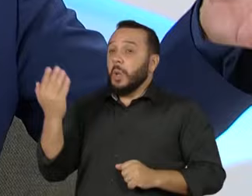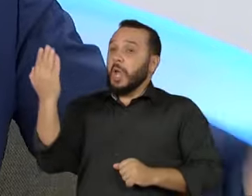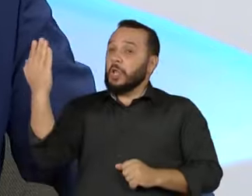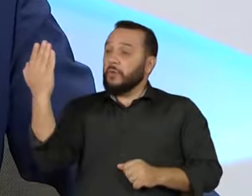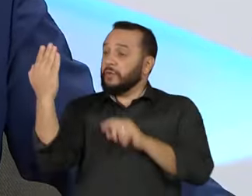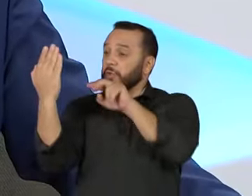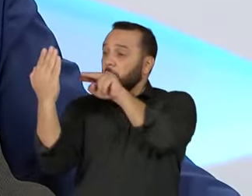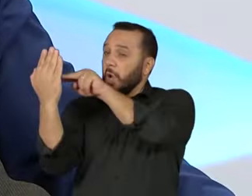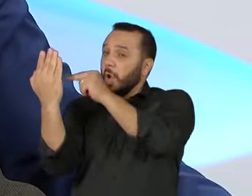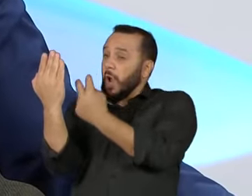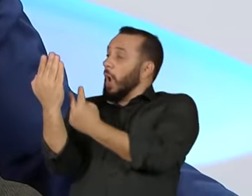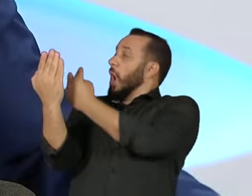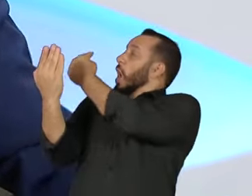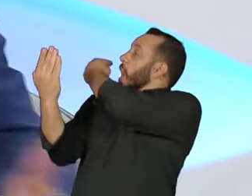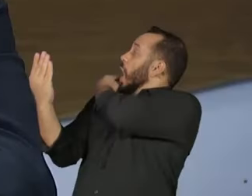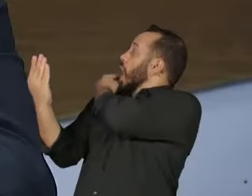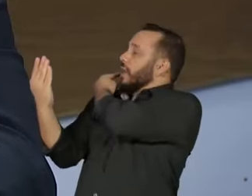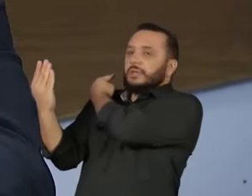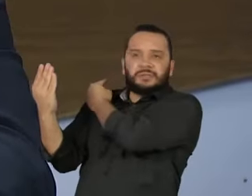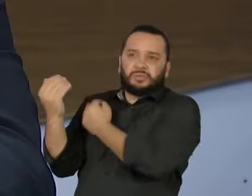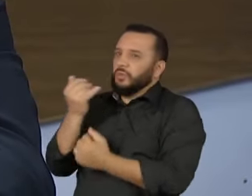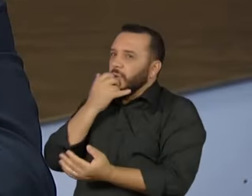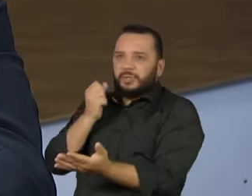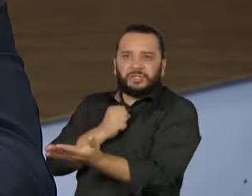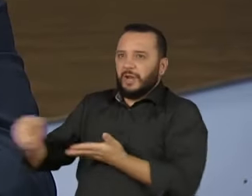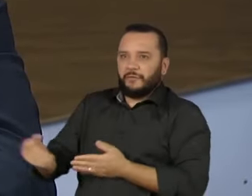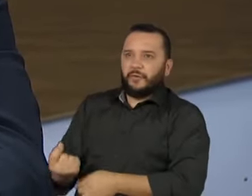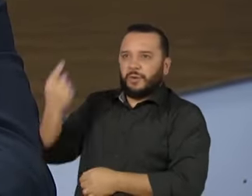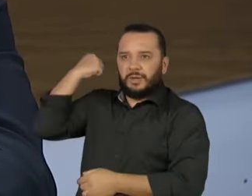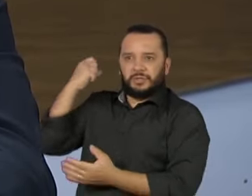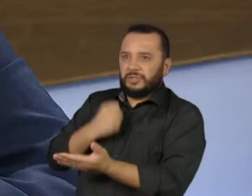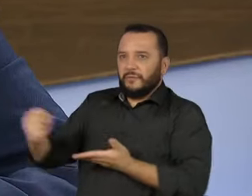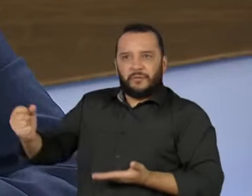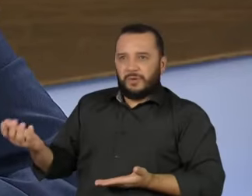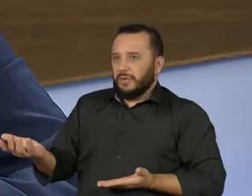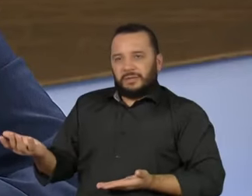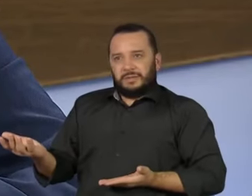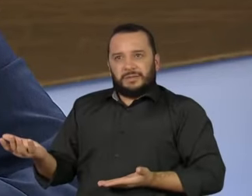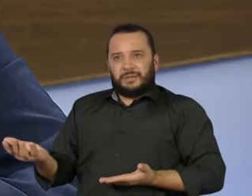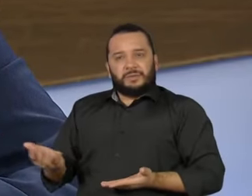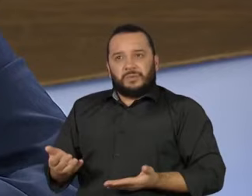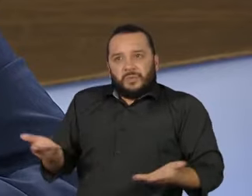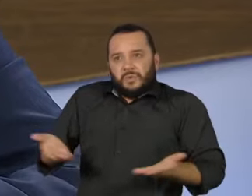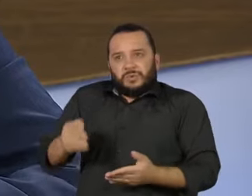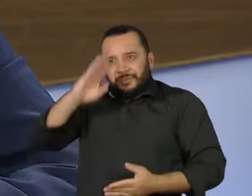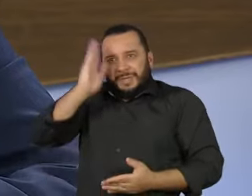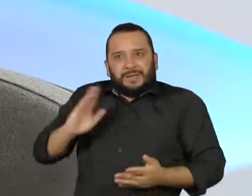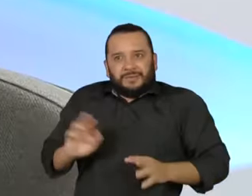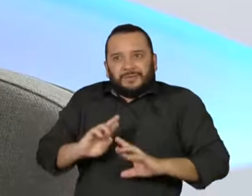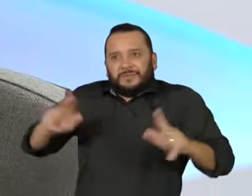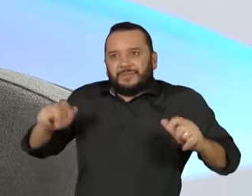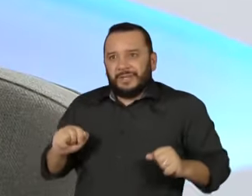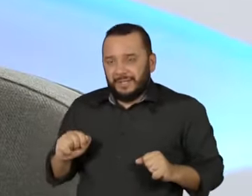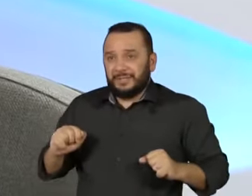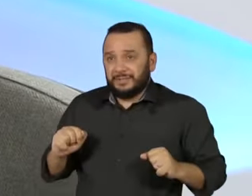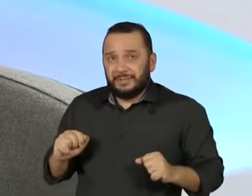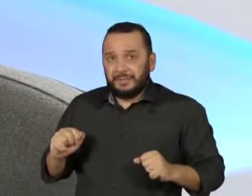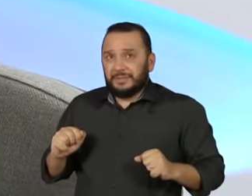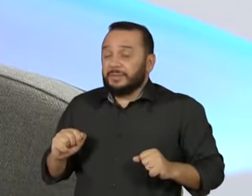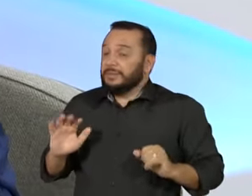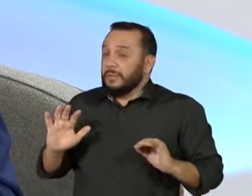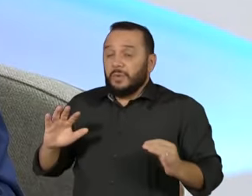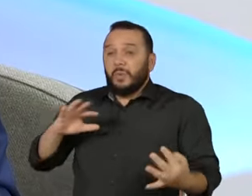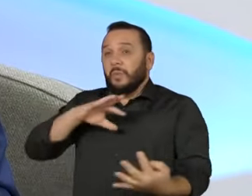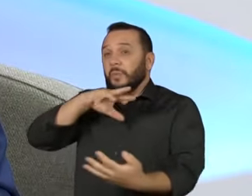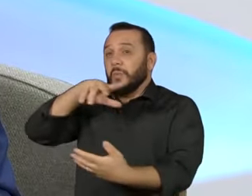internamente um contencioso sendo empurrado para 2023. É isso que está acontecendo no país. Quando a gente olha externamente, é o